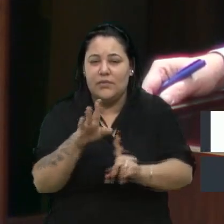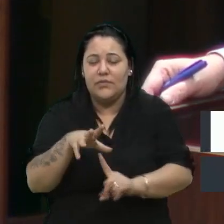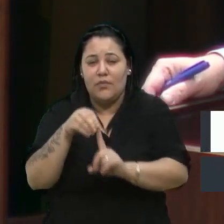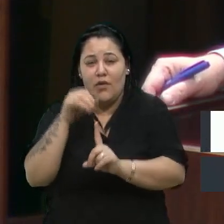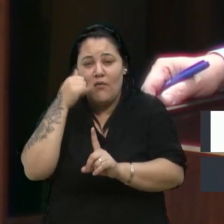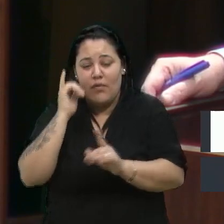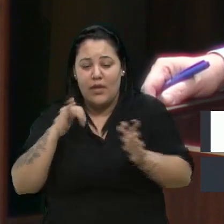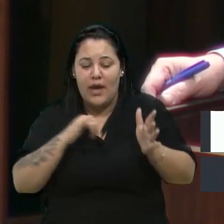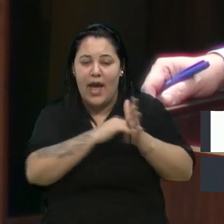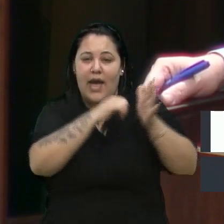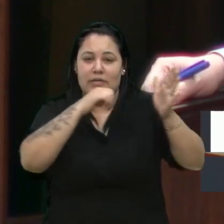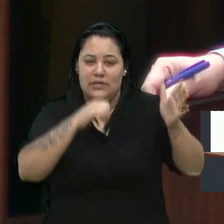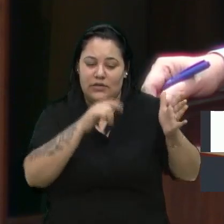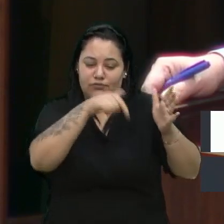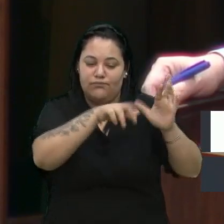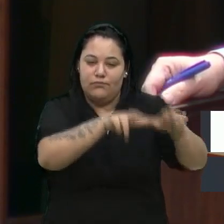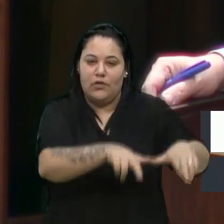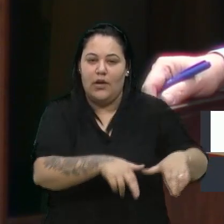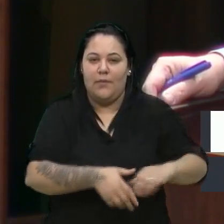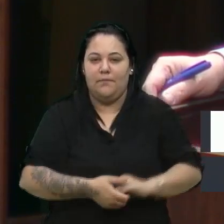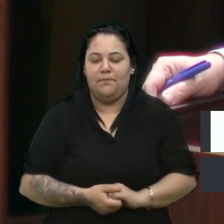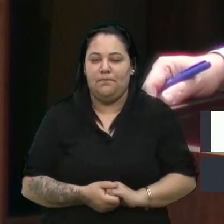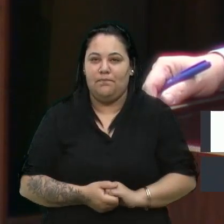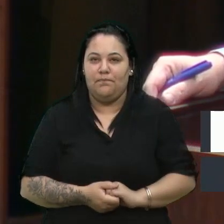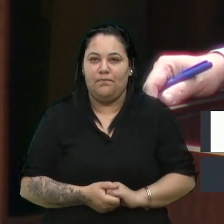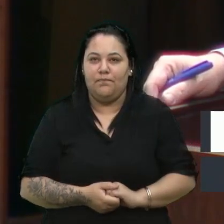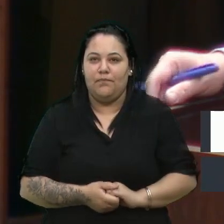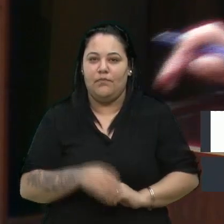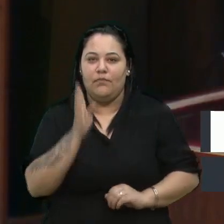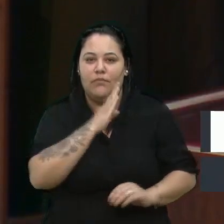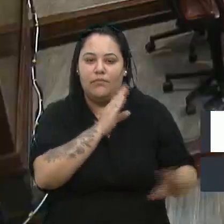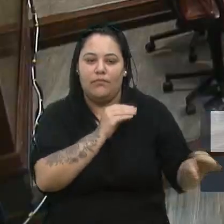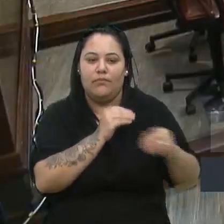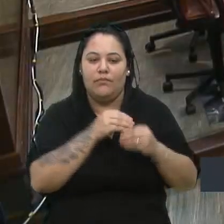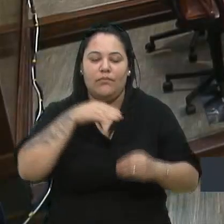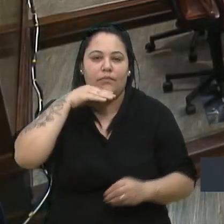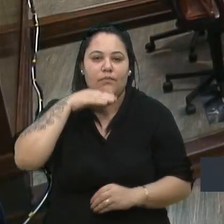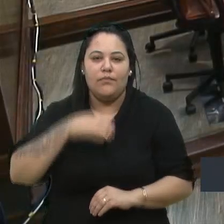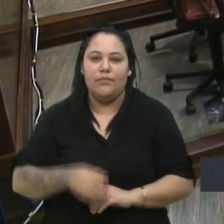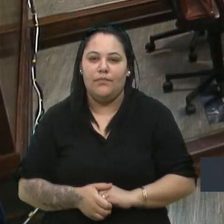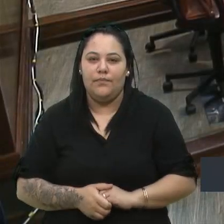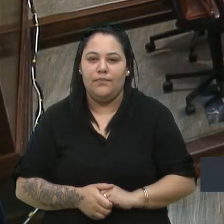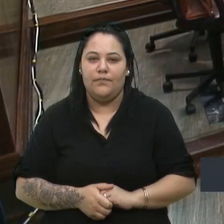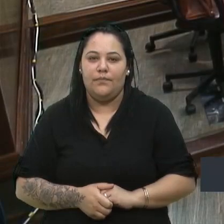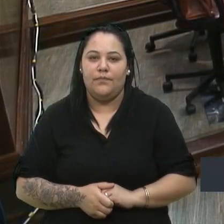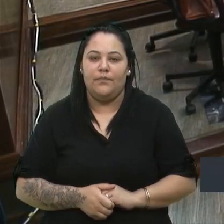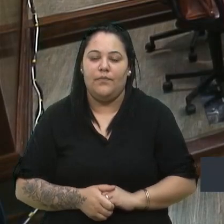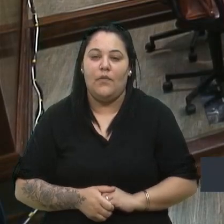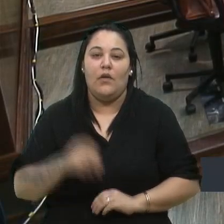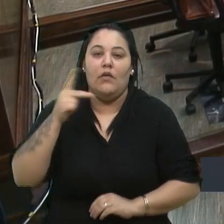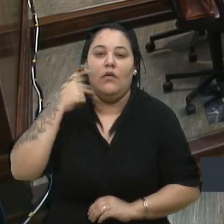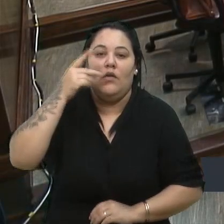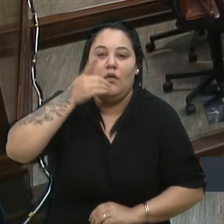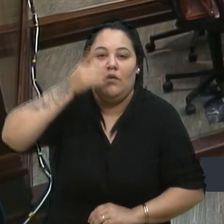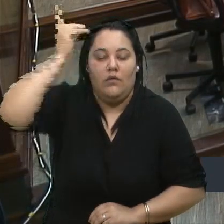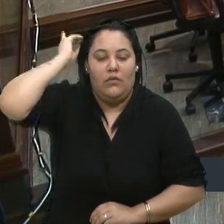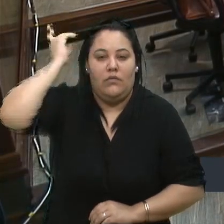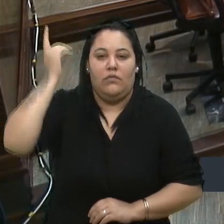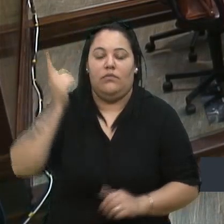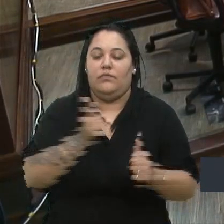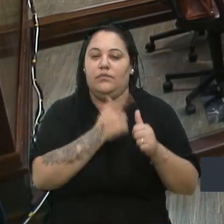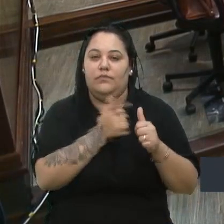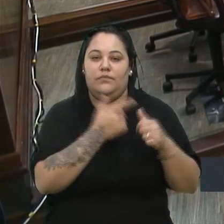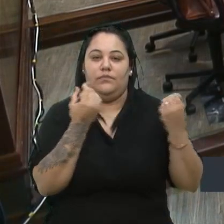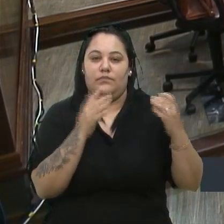naquela localidade. De imediato, a sua parte, vereador Bortolo. Vereador Lucas Dio, primeiramente, parabéns por